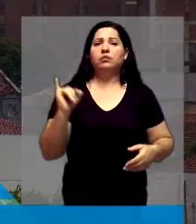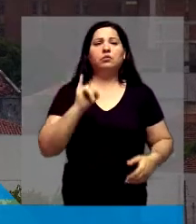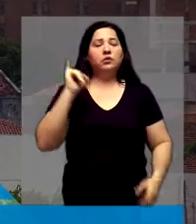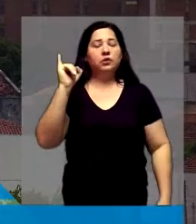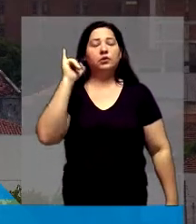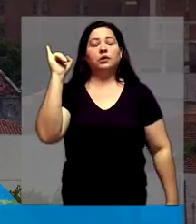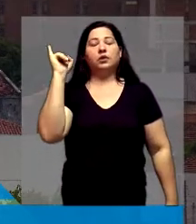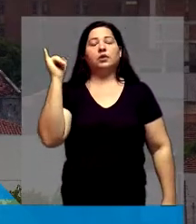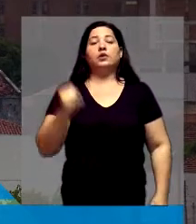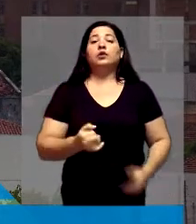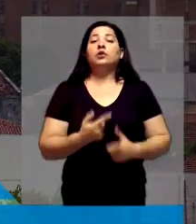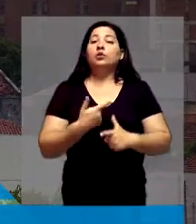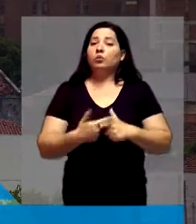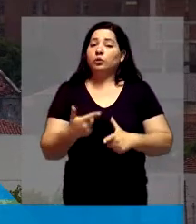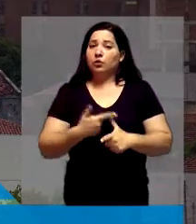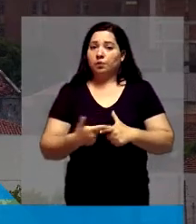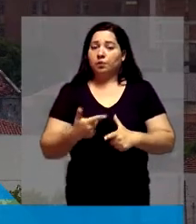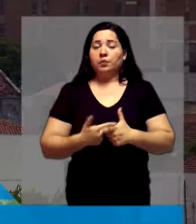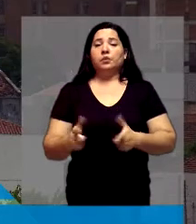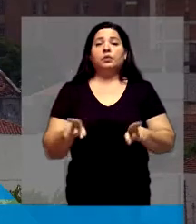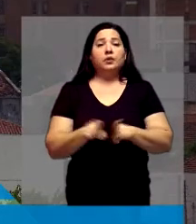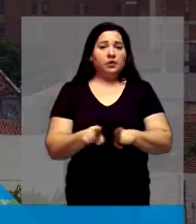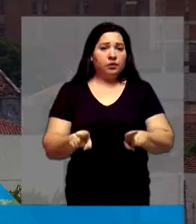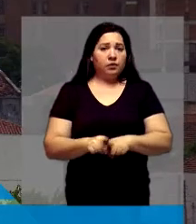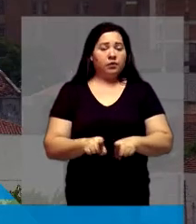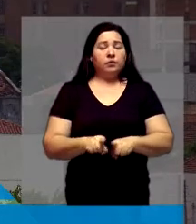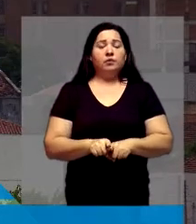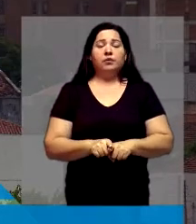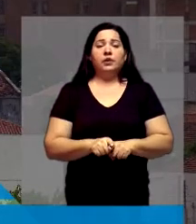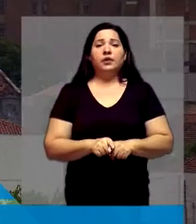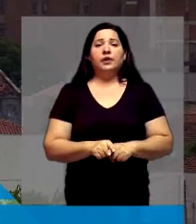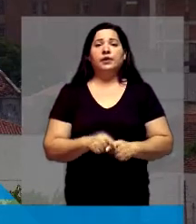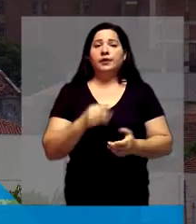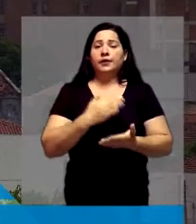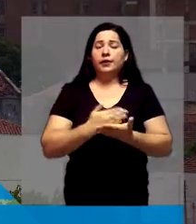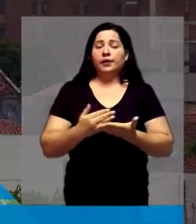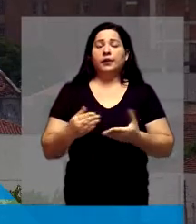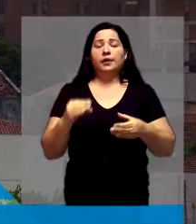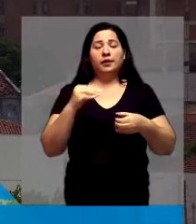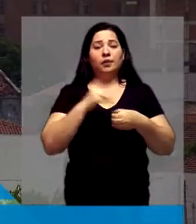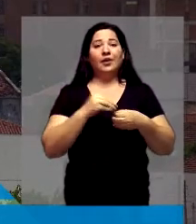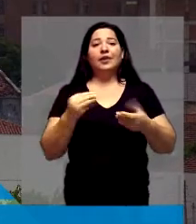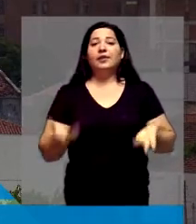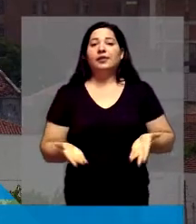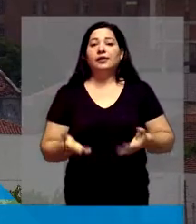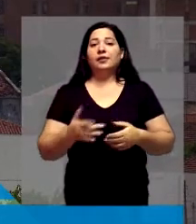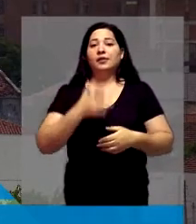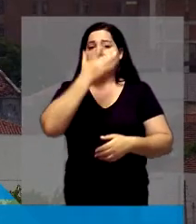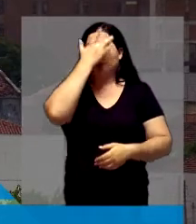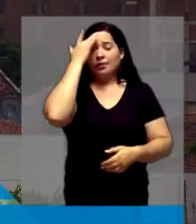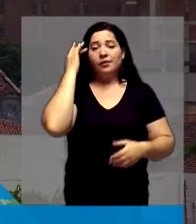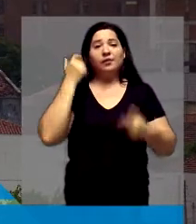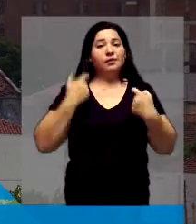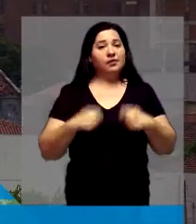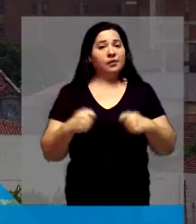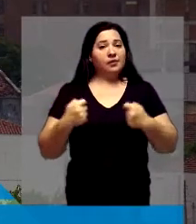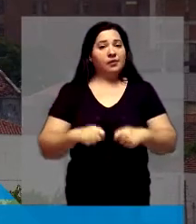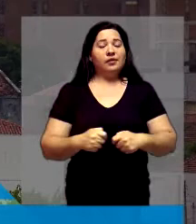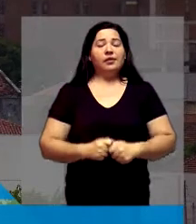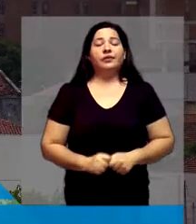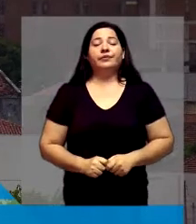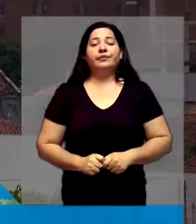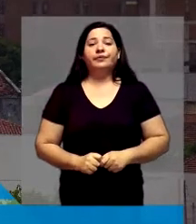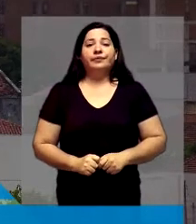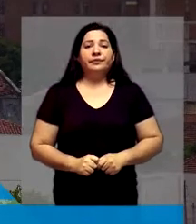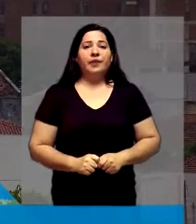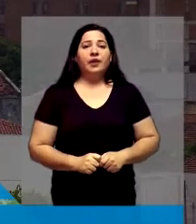problemas que a gente viu também no período eleitoral, a população é muito carente de um vereador. Tem muita gente que passa lá, a pessoa